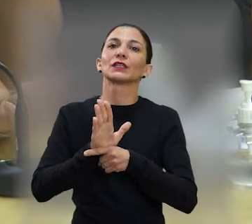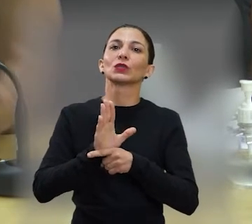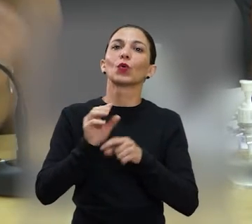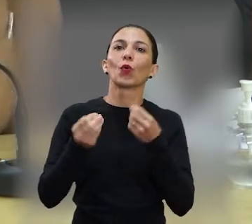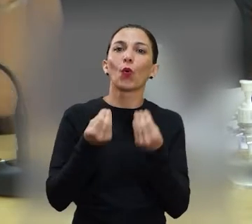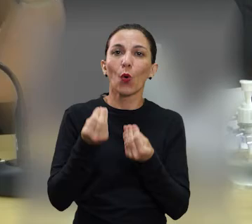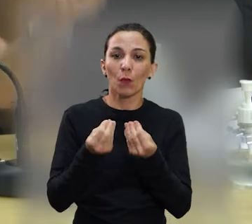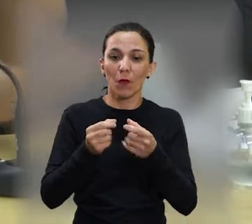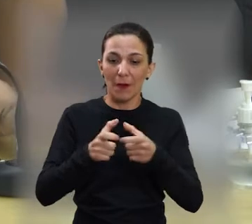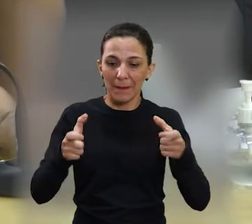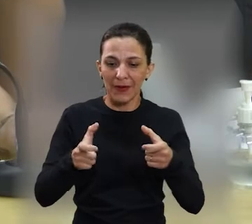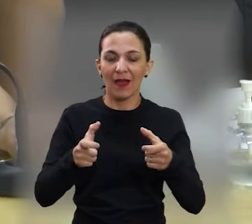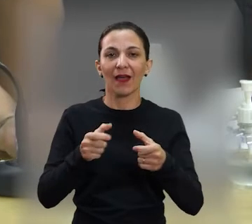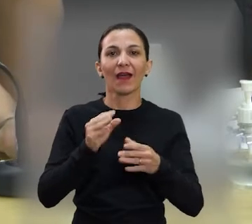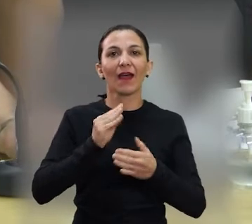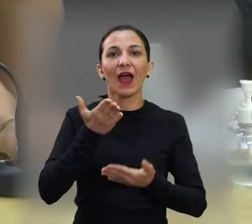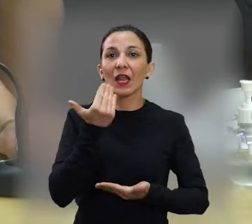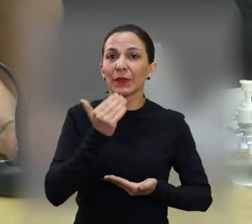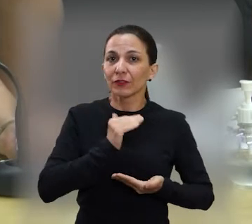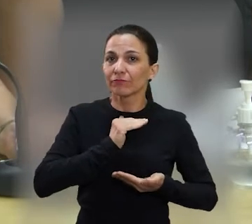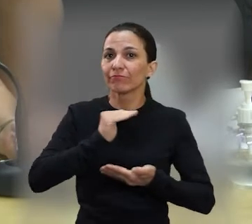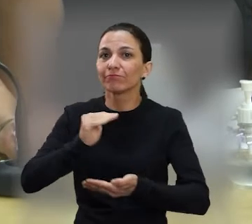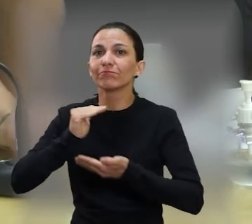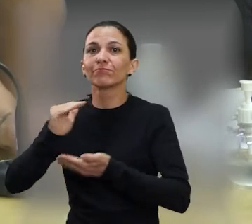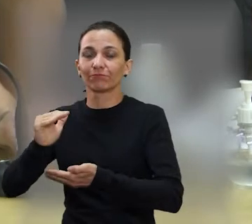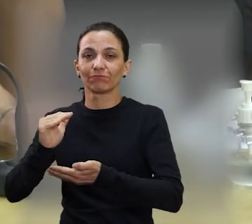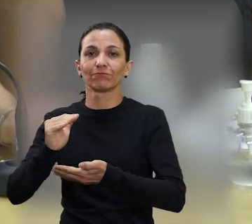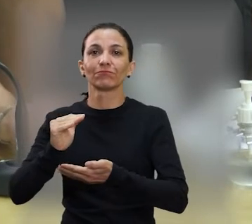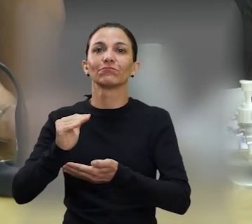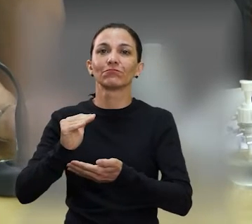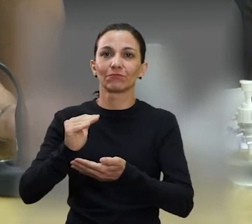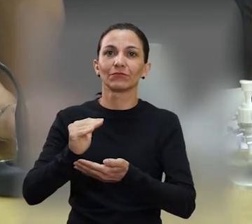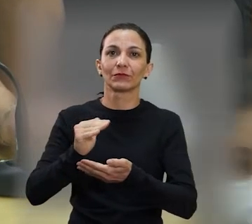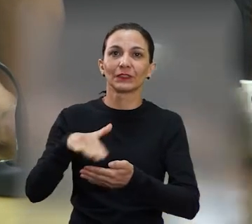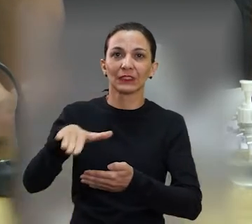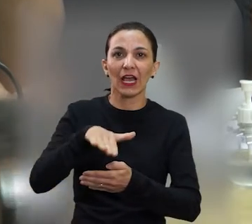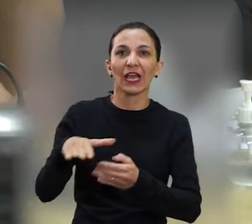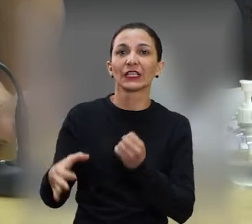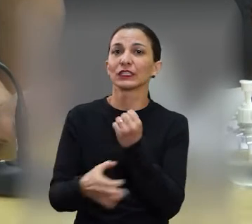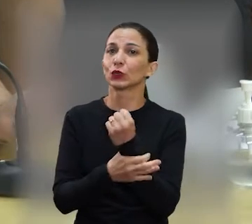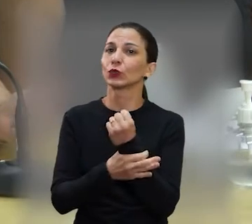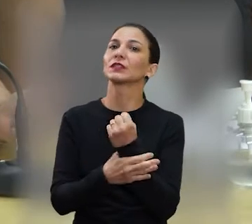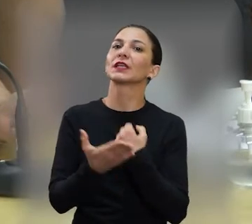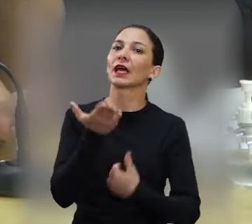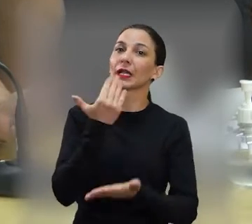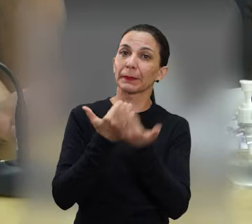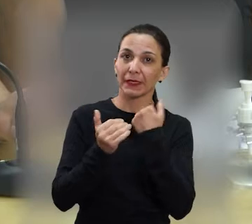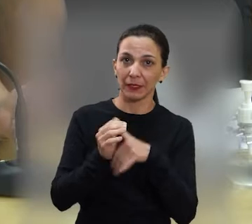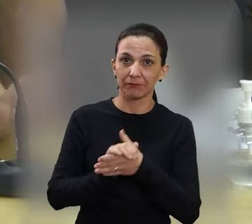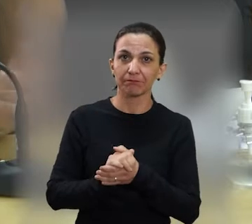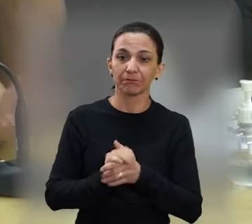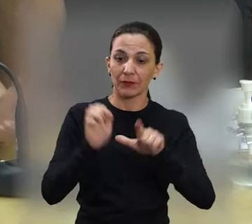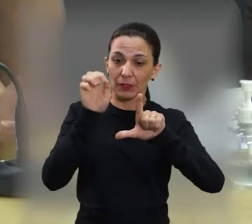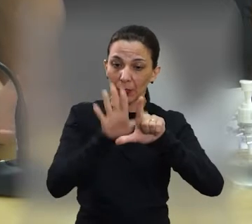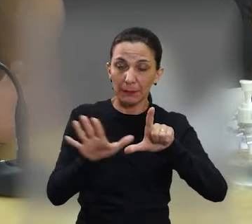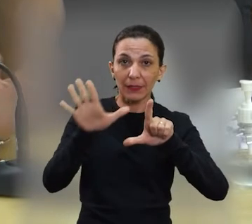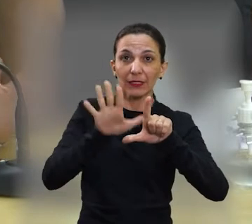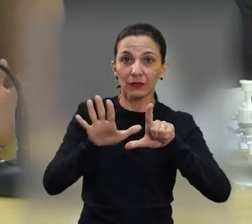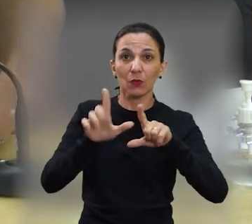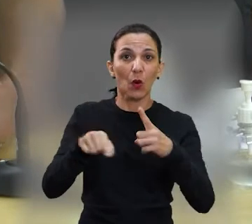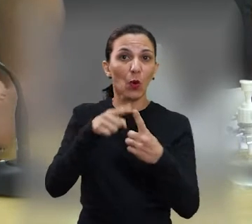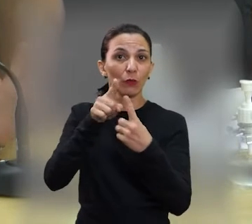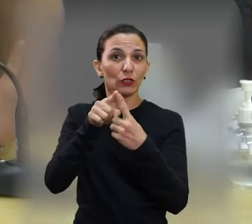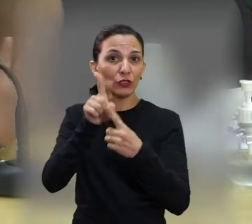no sentido de ampliar a oferta deste segmento de segurança alimentar. Então a plataforma